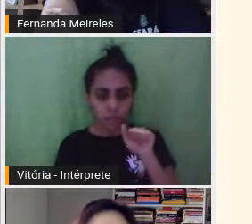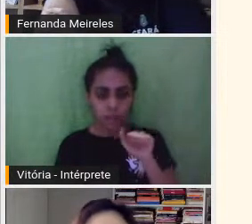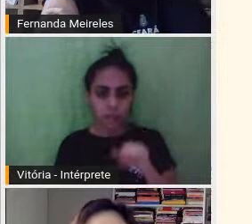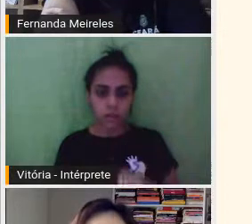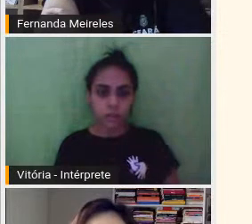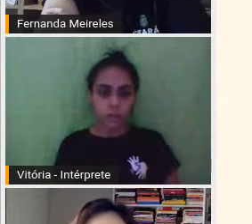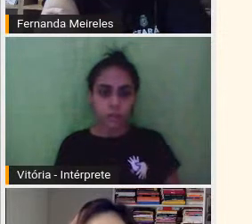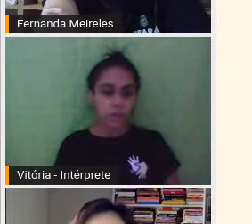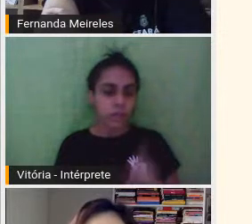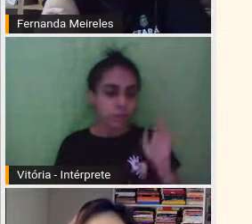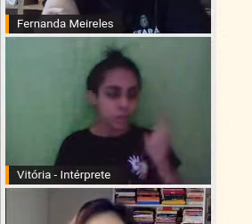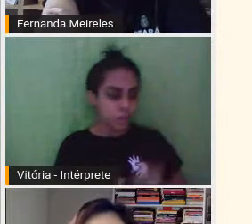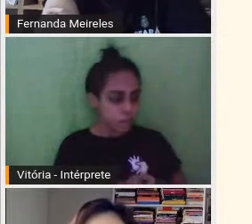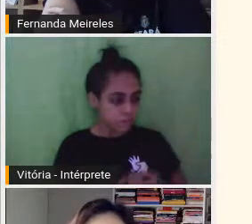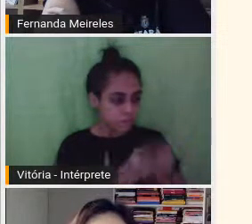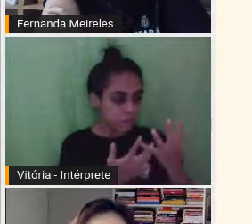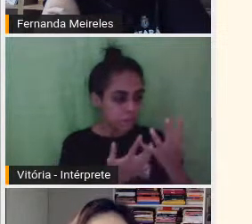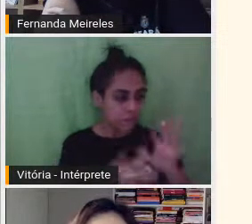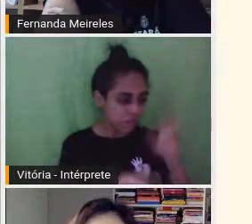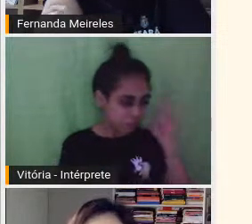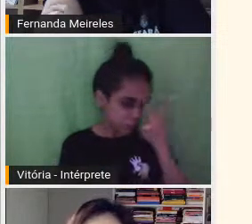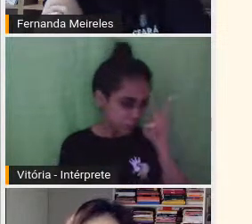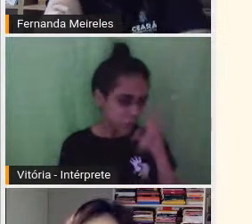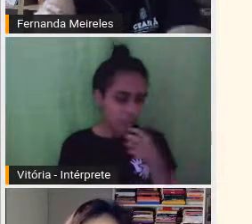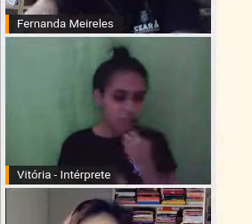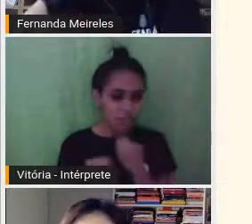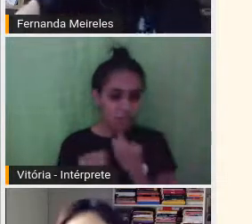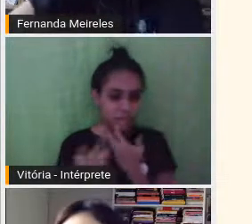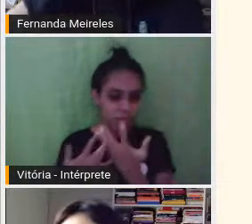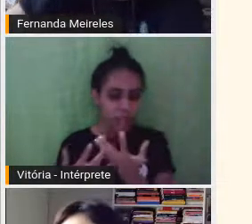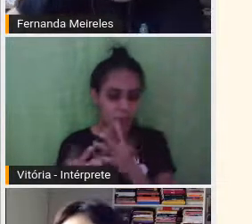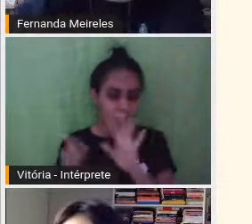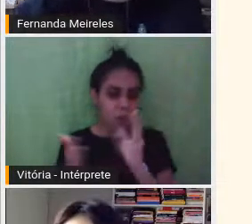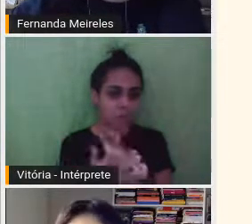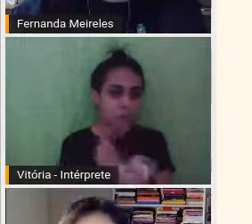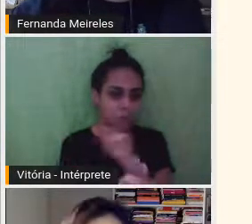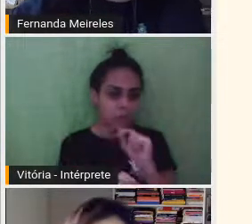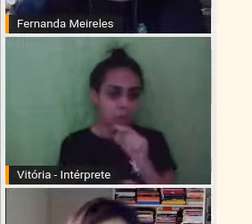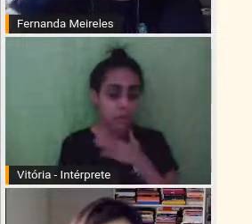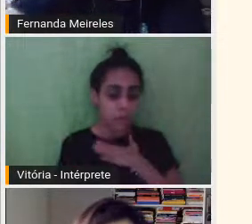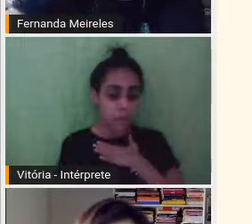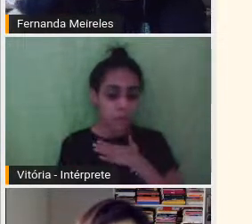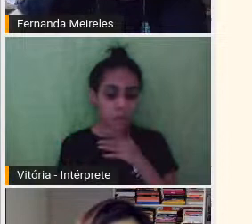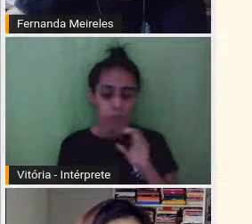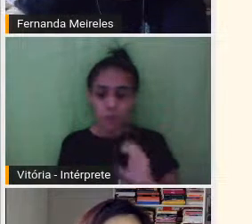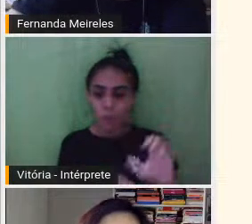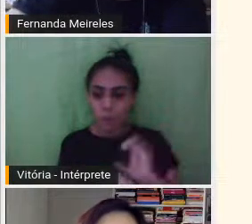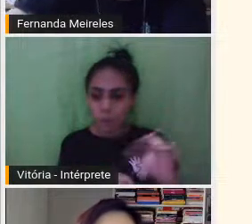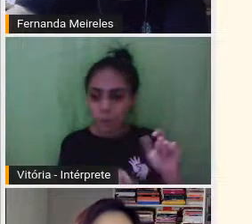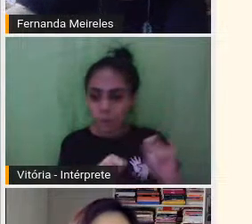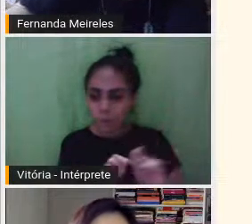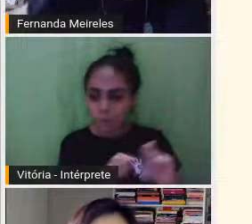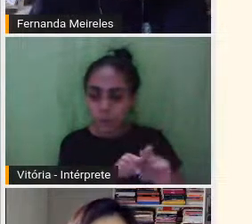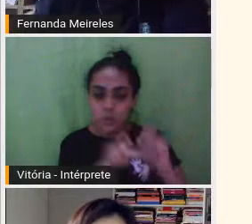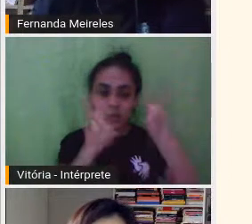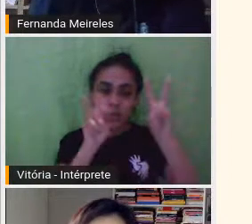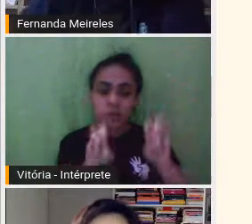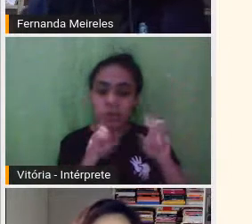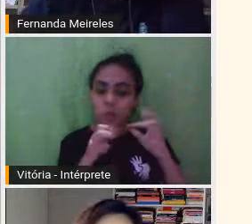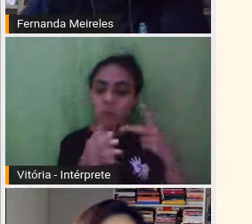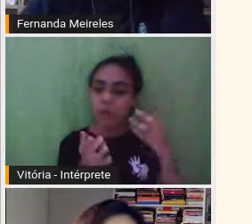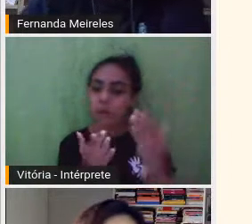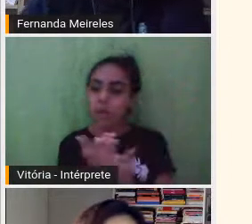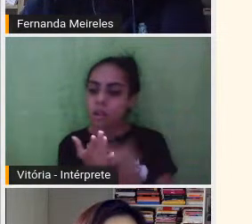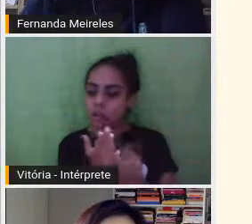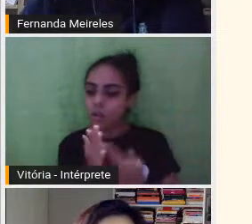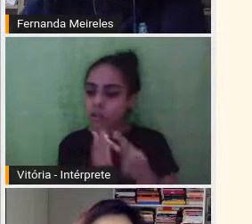É, não, mas o importante é te contar essa história legal. Eu fiz um curso sobre a obra da Helena Fernandes com a Fabiane Sinex, que